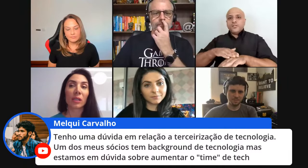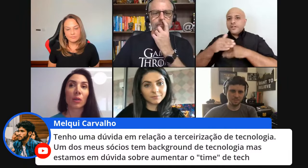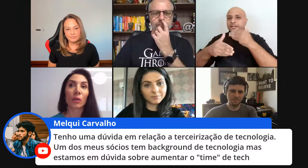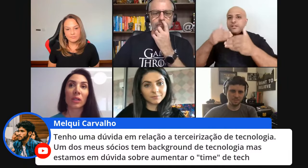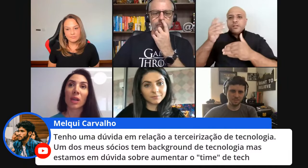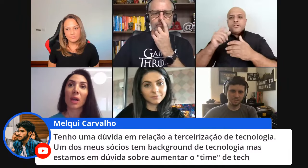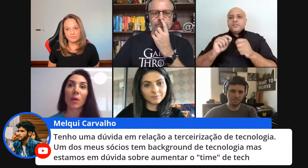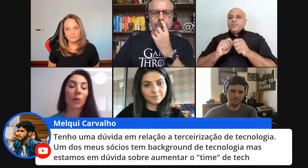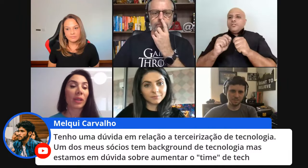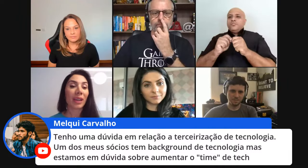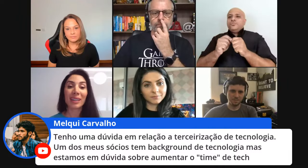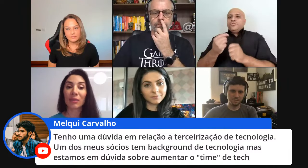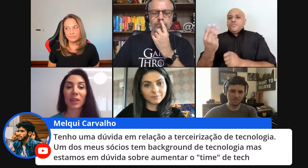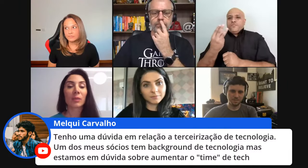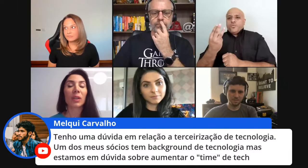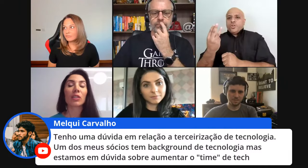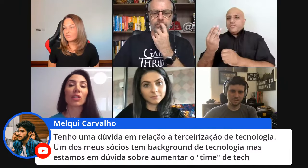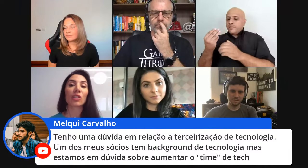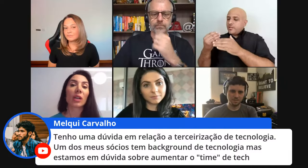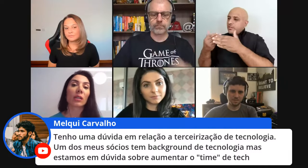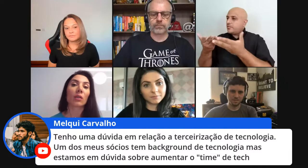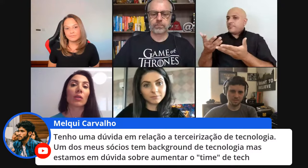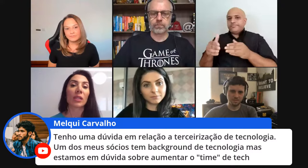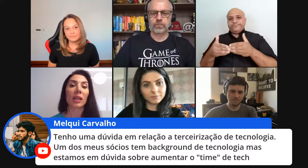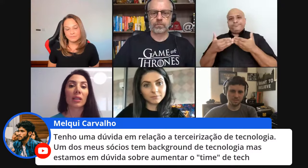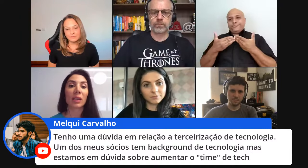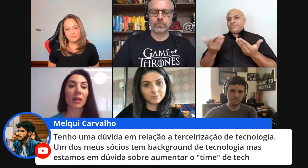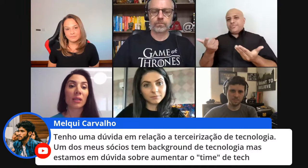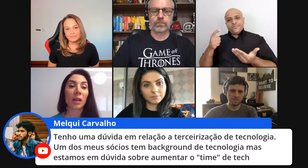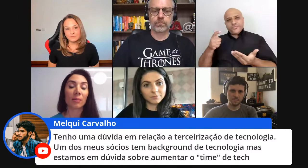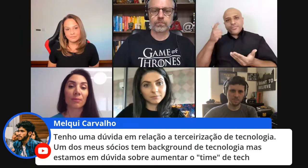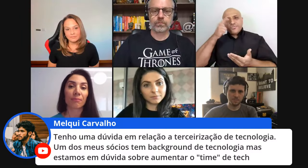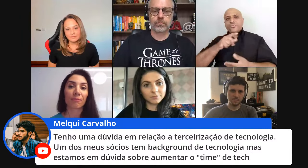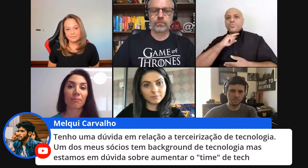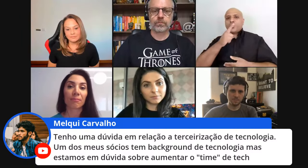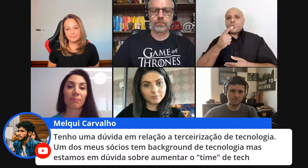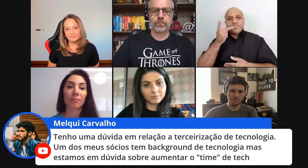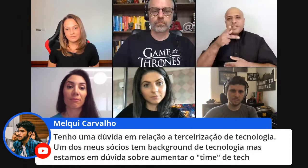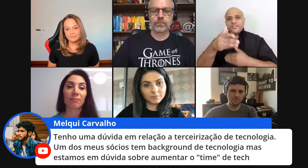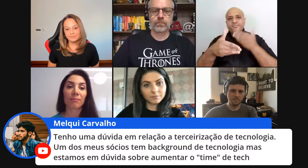de fornecedores porque infelizmente a gente ainda não consegue internalizar